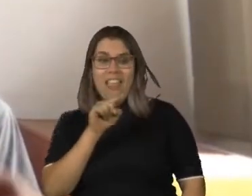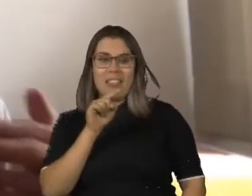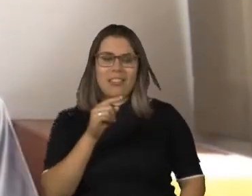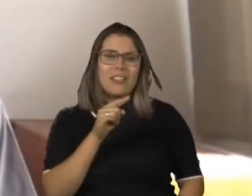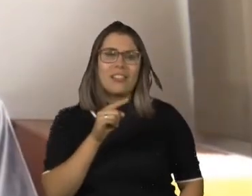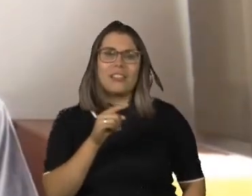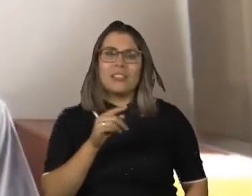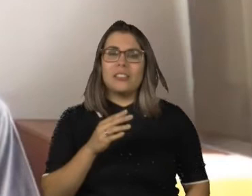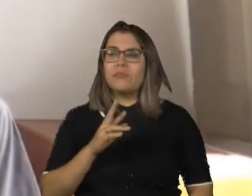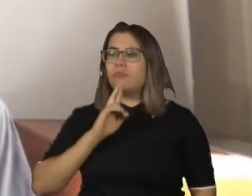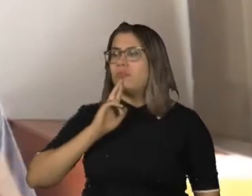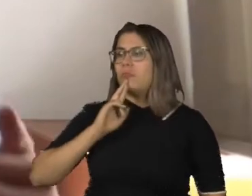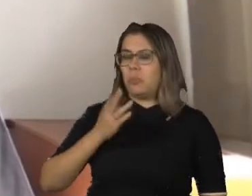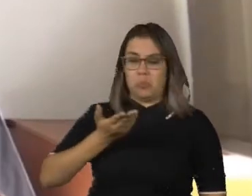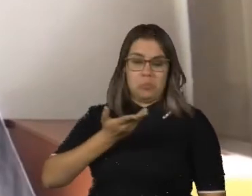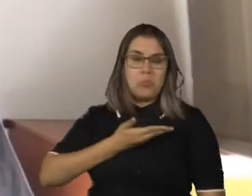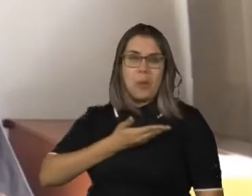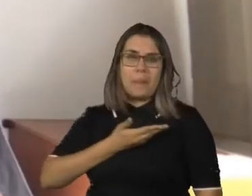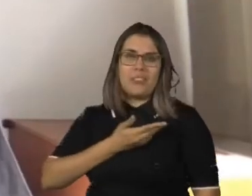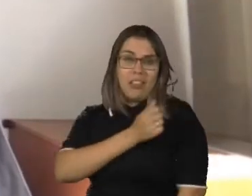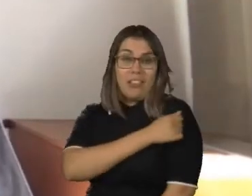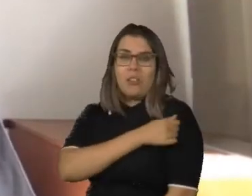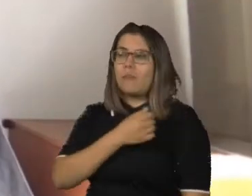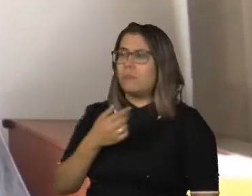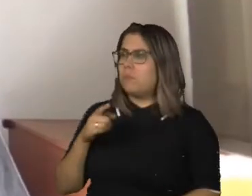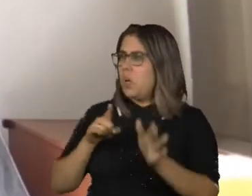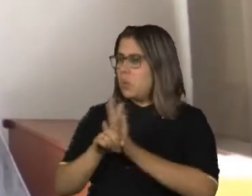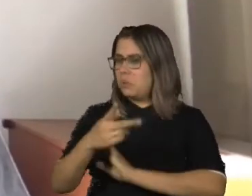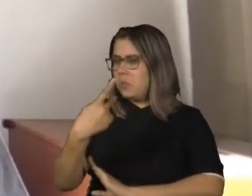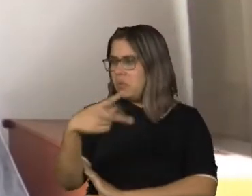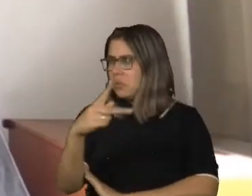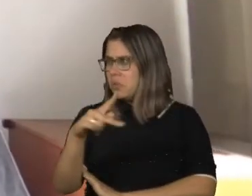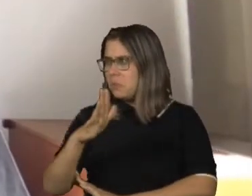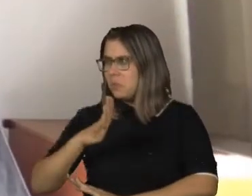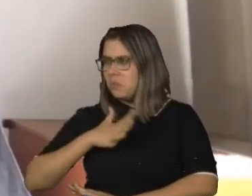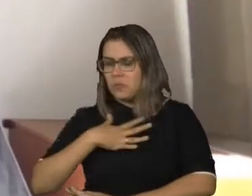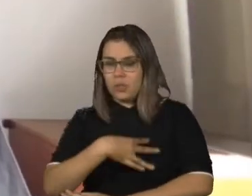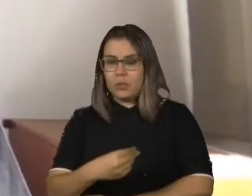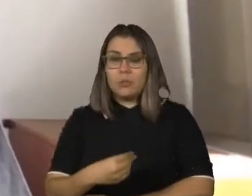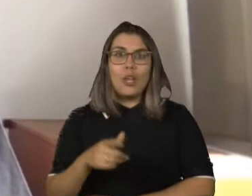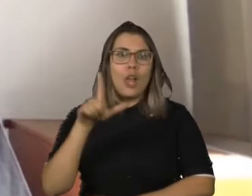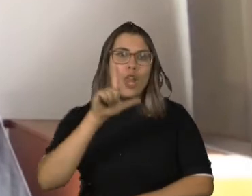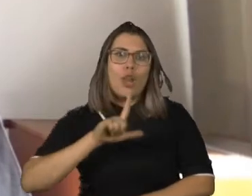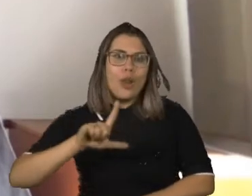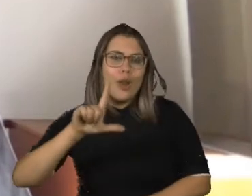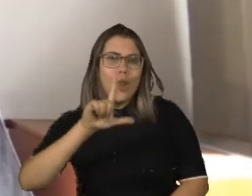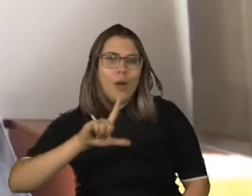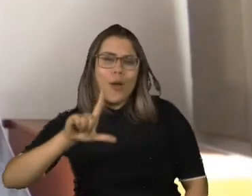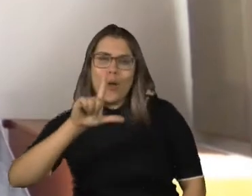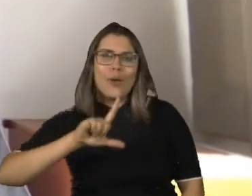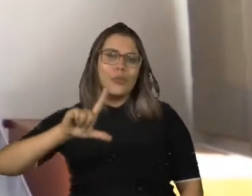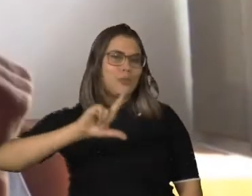A resposta dela naturalizou a situação e aquele garoto provavelmente nunca mais fez perguntas daquele tipo.